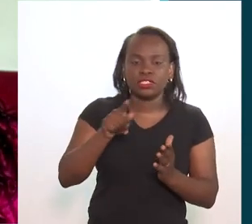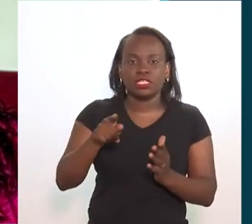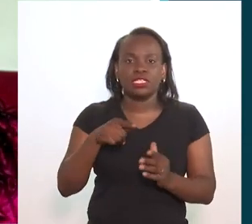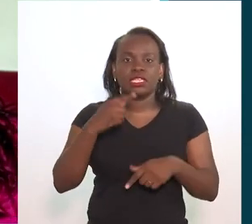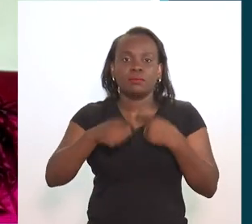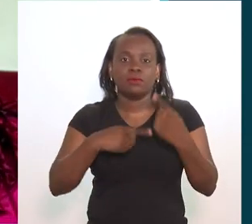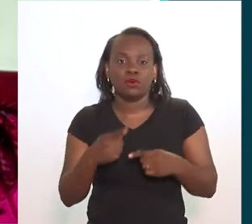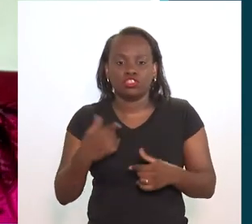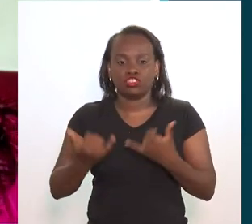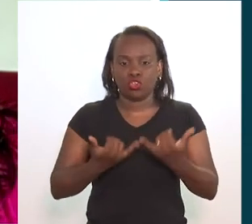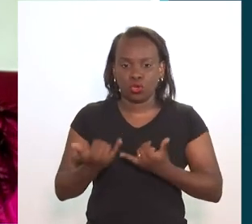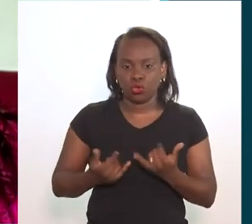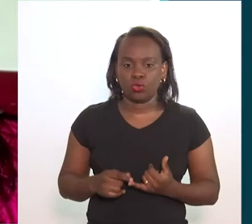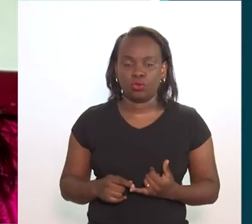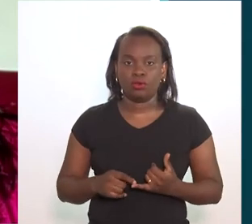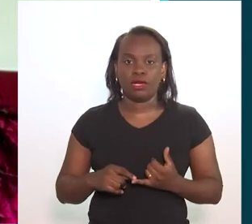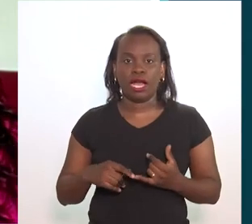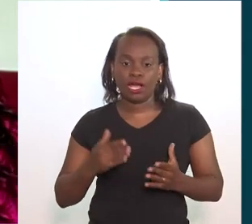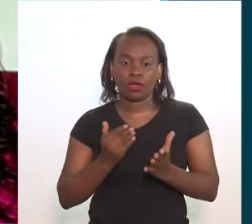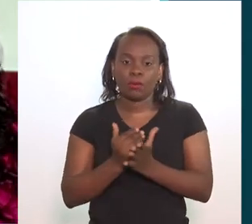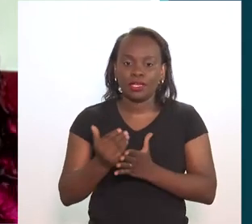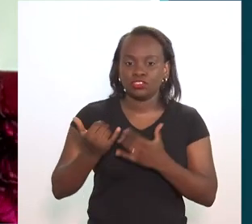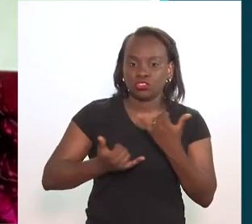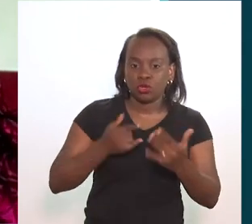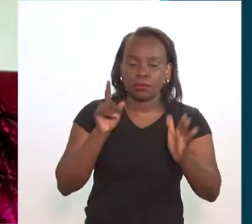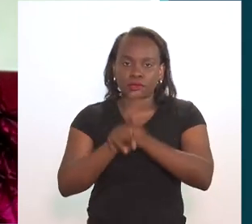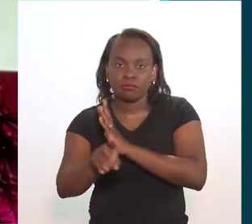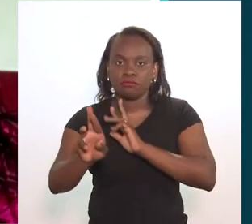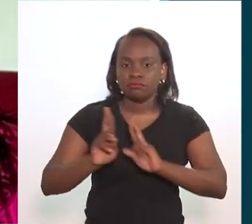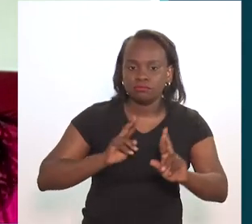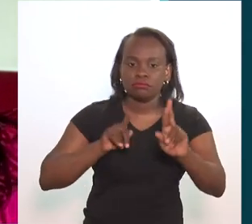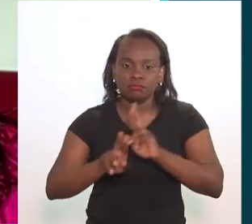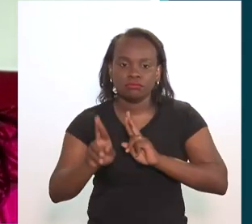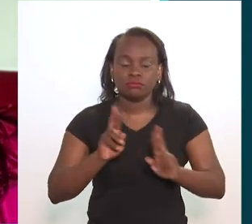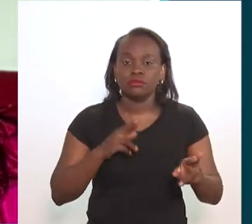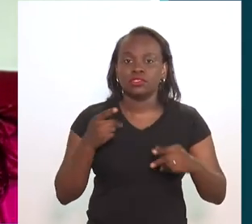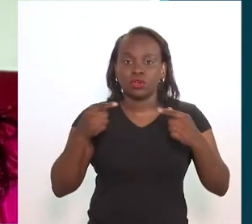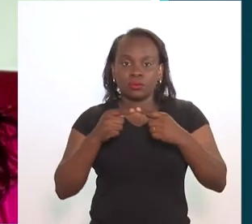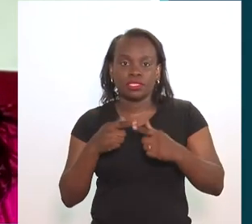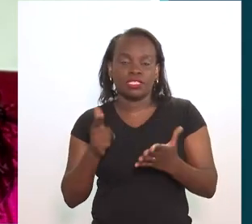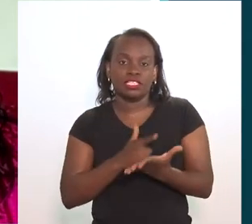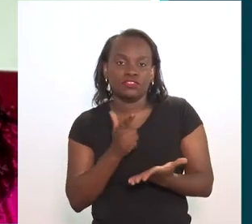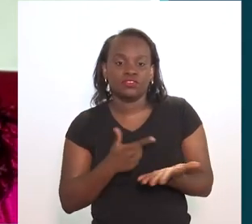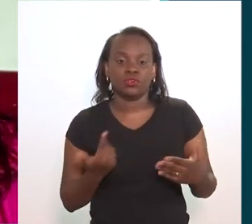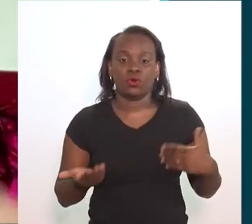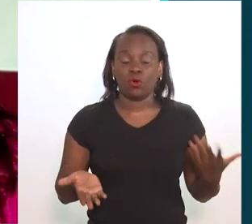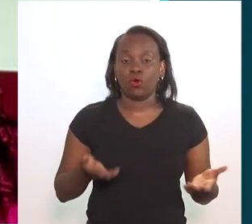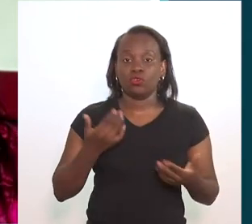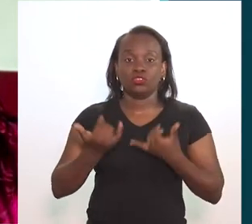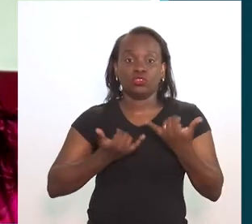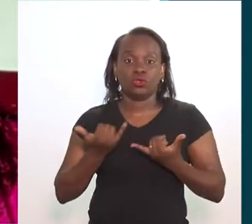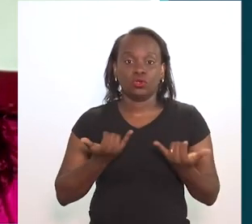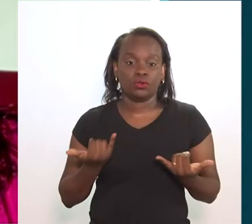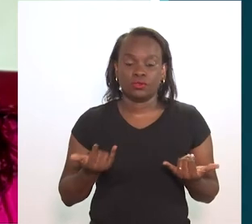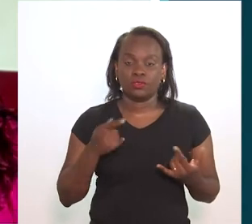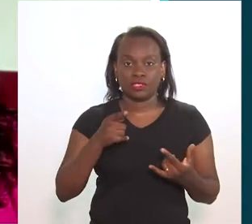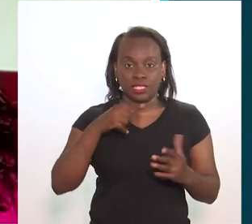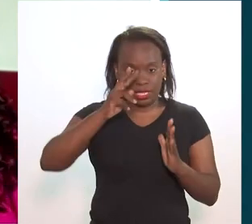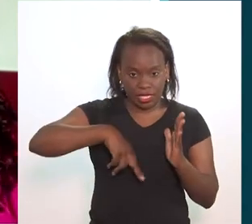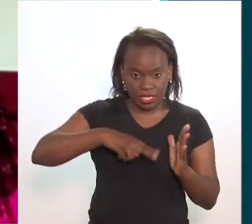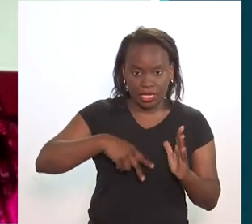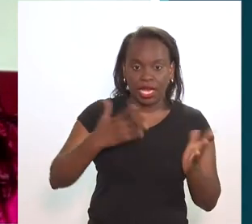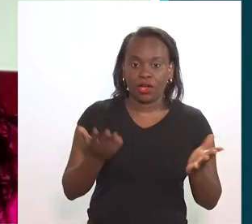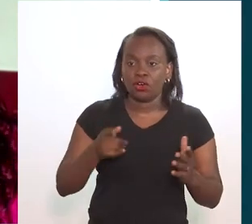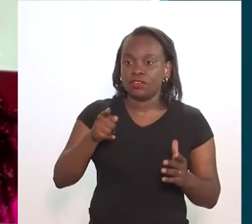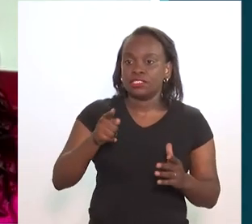funde tudo isso, né? Então, tá bom, vocês vão ler um livro que desse livro vai partir para um jogo, e aí começava um